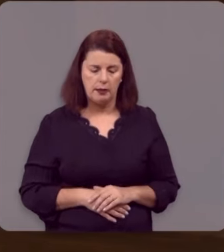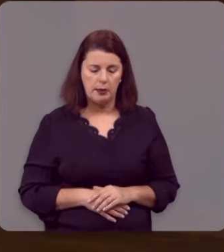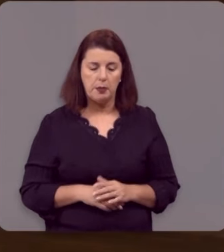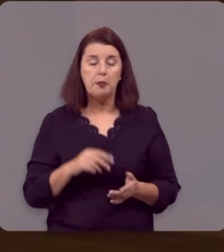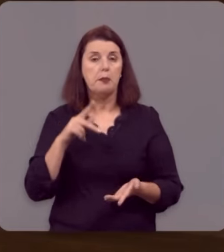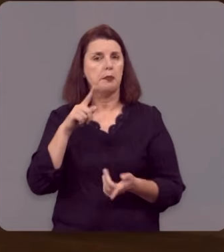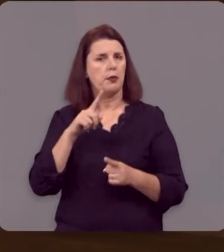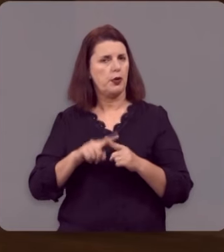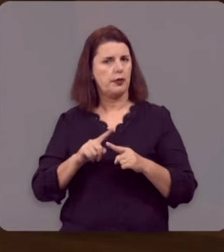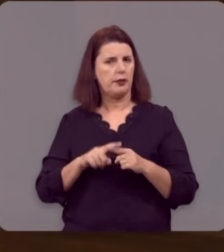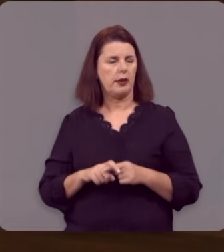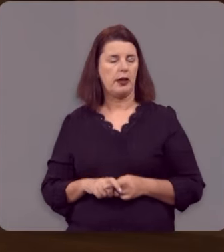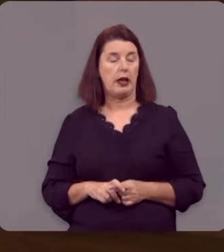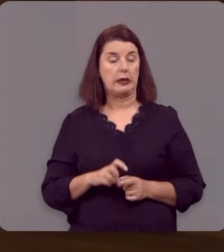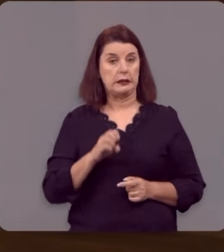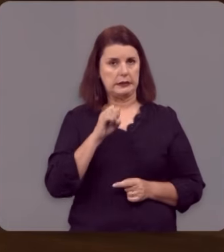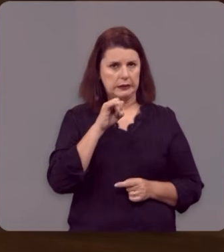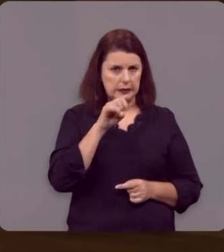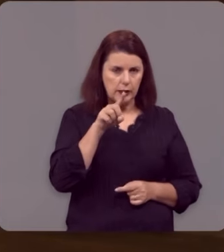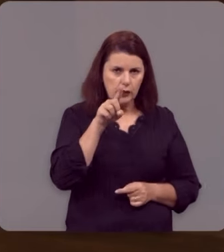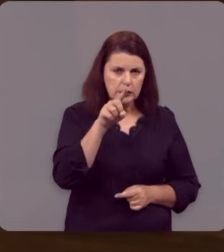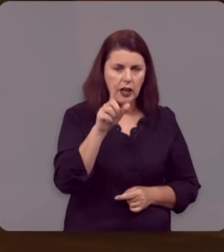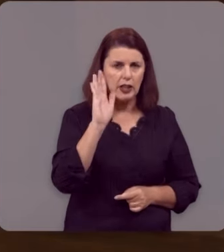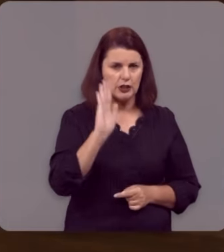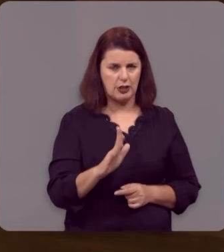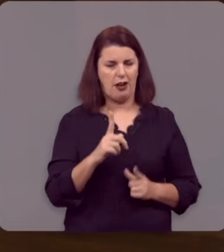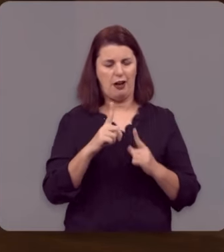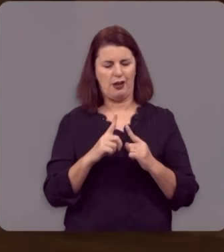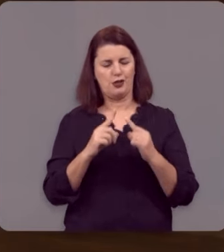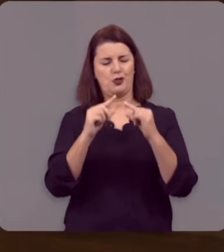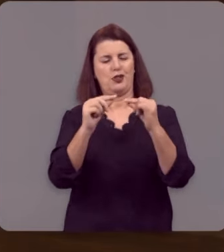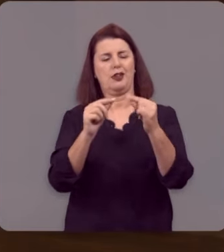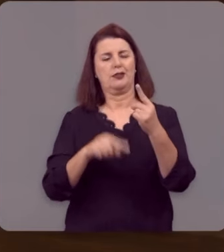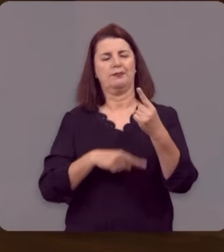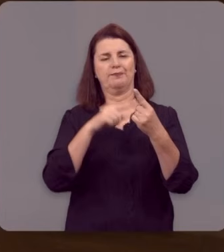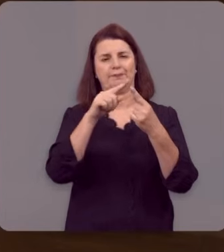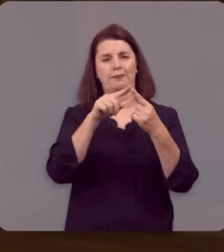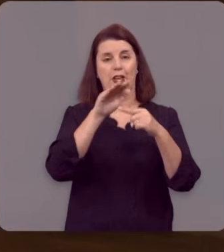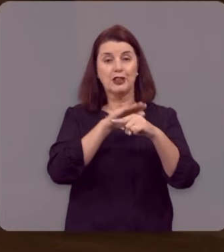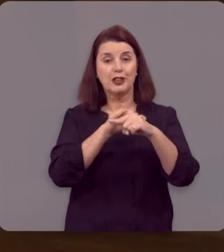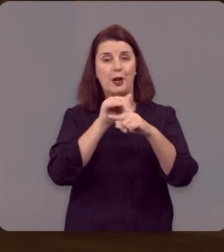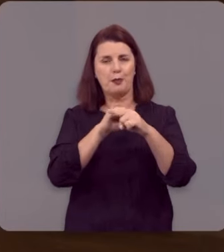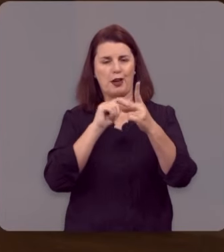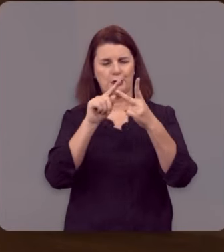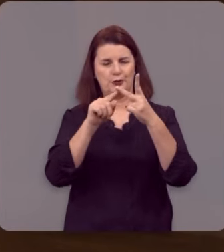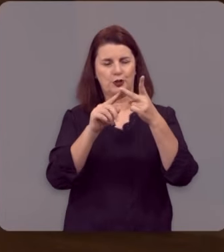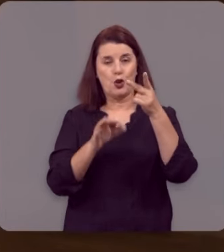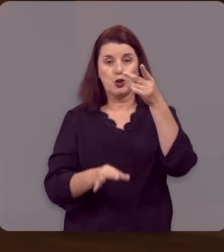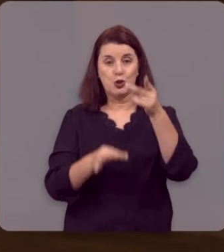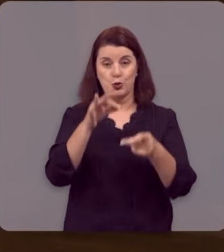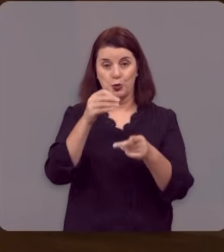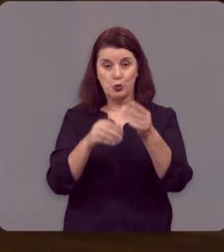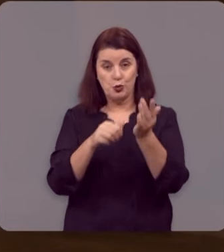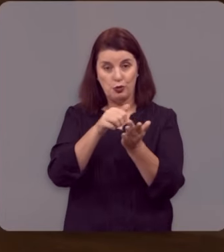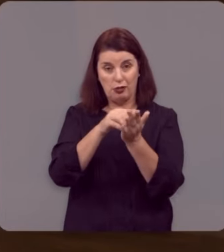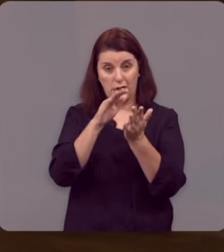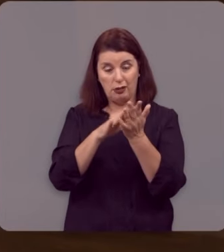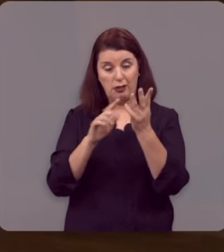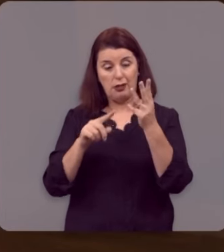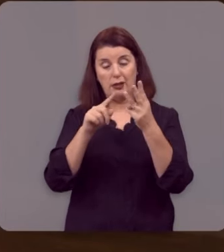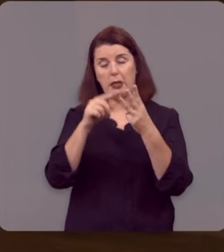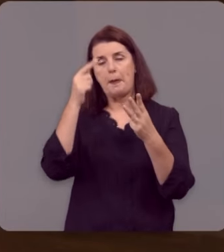É porque se você foi escolhido, chamado, justificado,